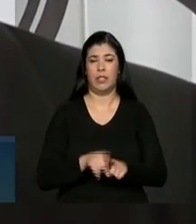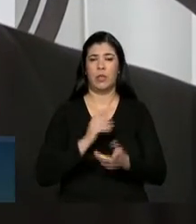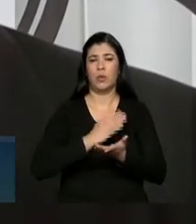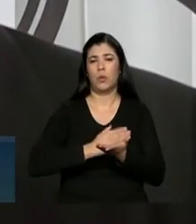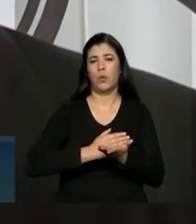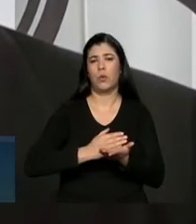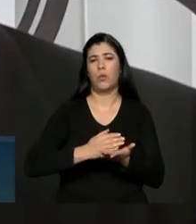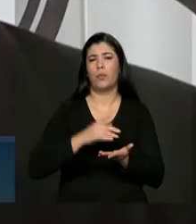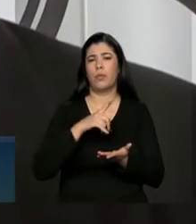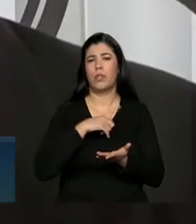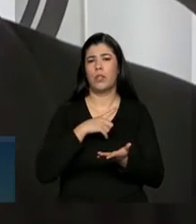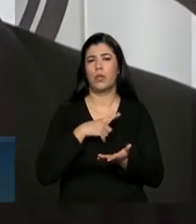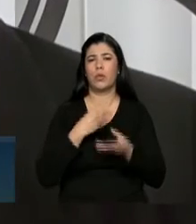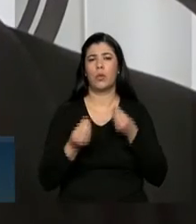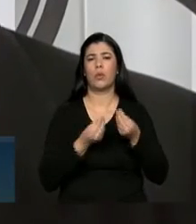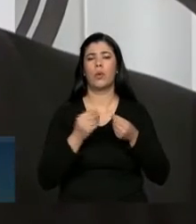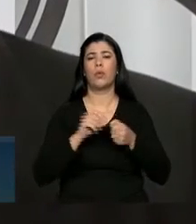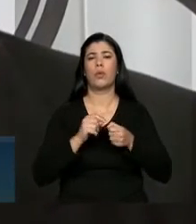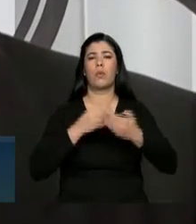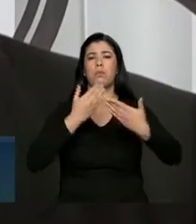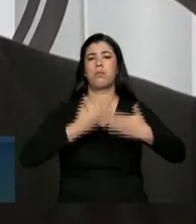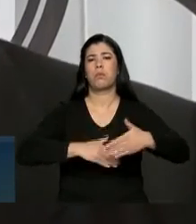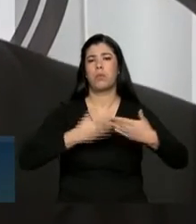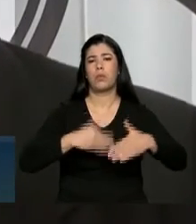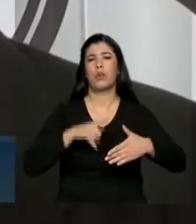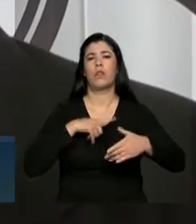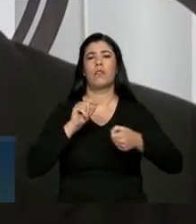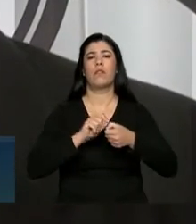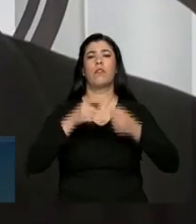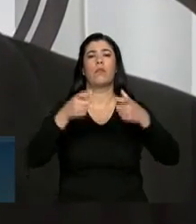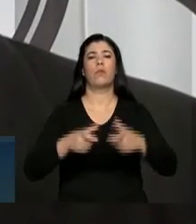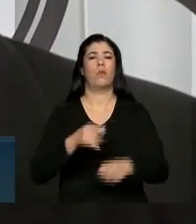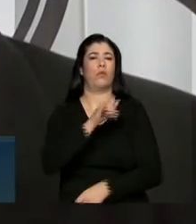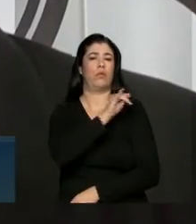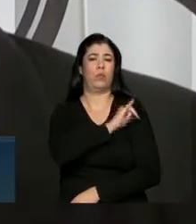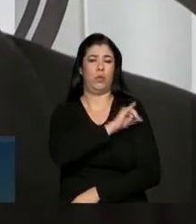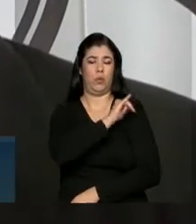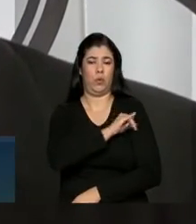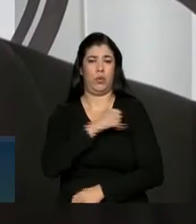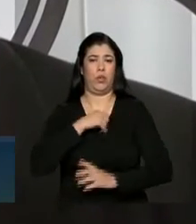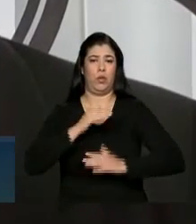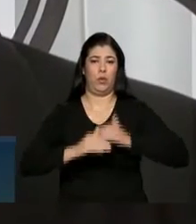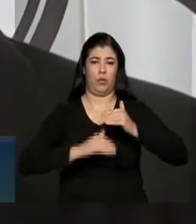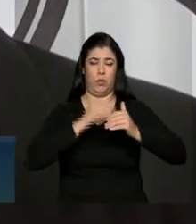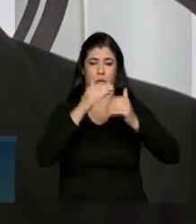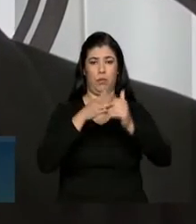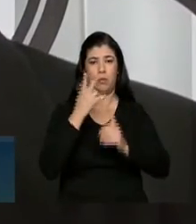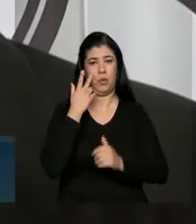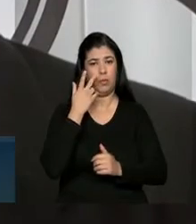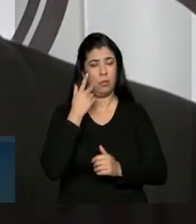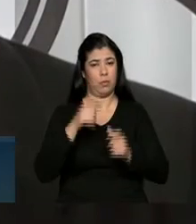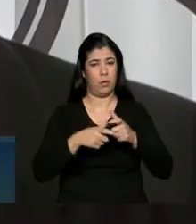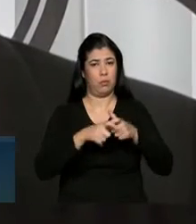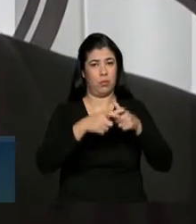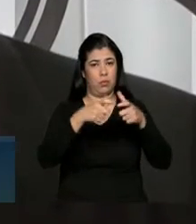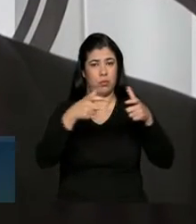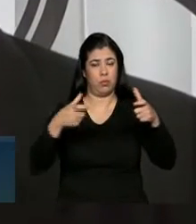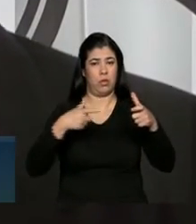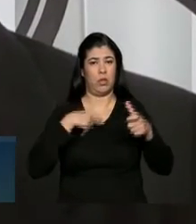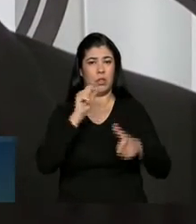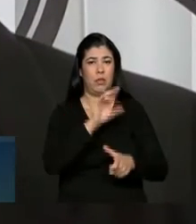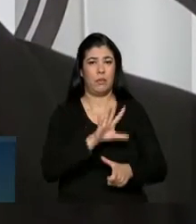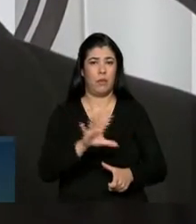era um exame limitado, estrito, realizado no Rio de Janeiro, que foi crescendo naturalmente e foi se expandindo não só